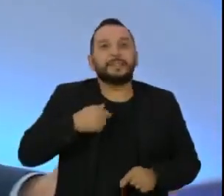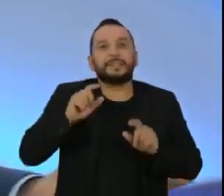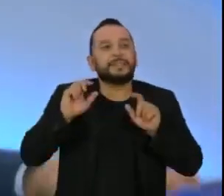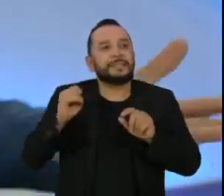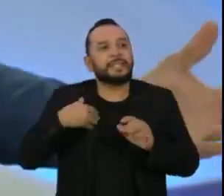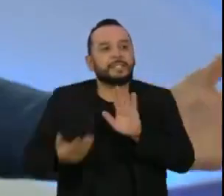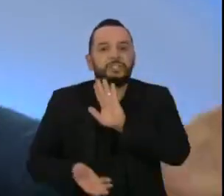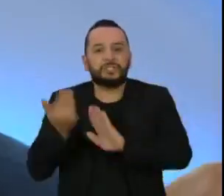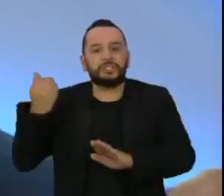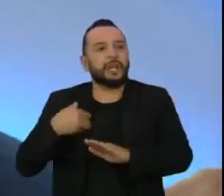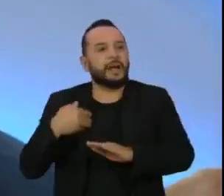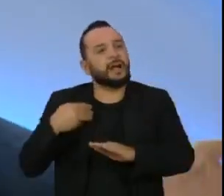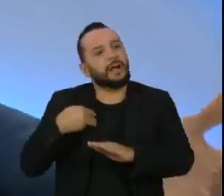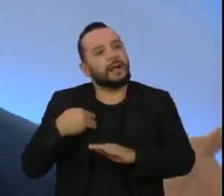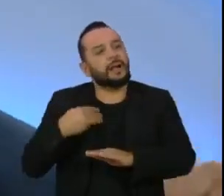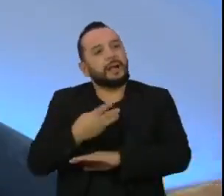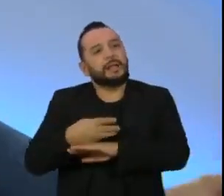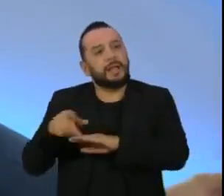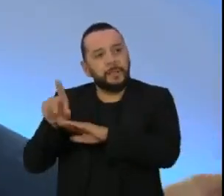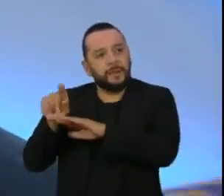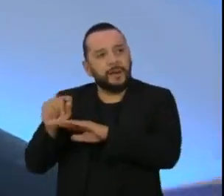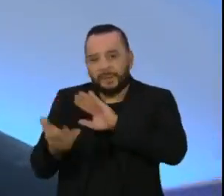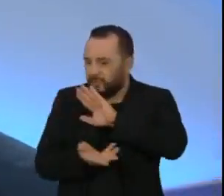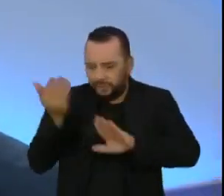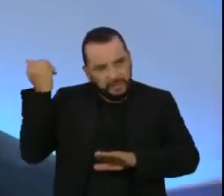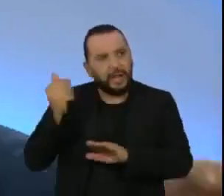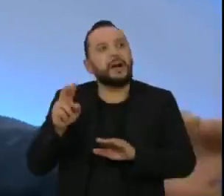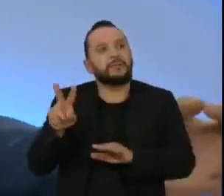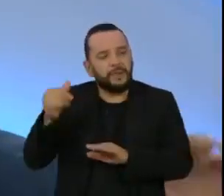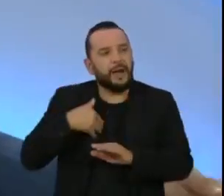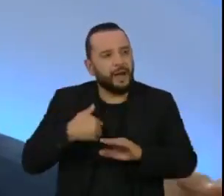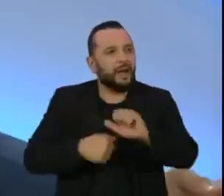aumentar o desmatamento. E foi isso que aconteceu. É claro que isso é um fator. Mas não é um único.